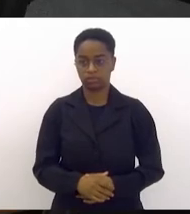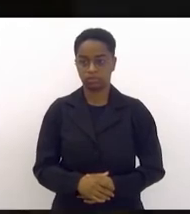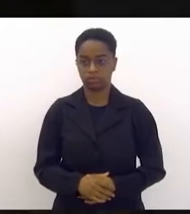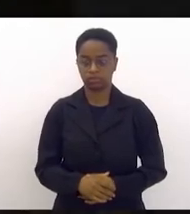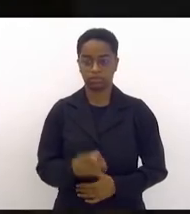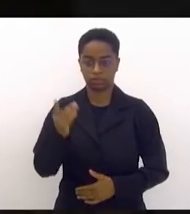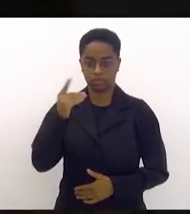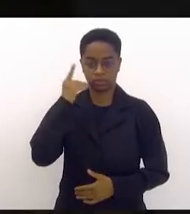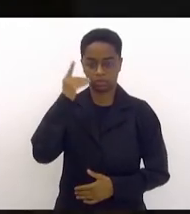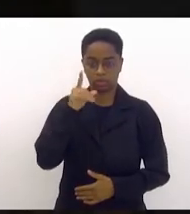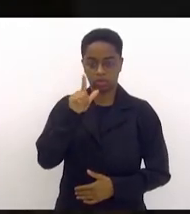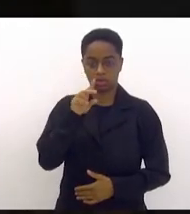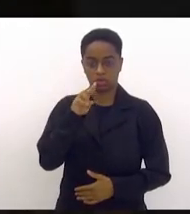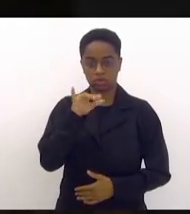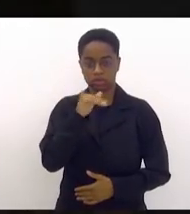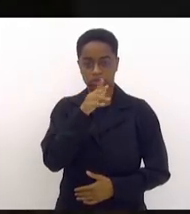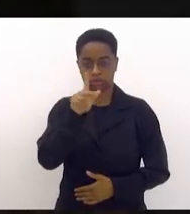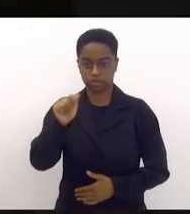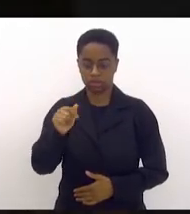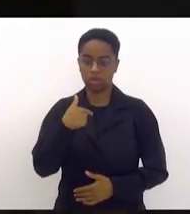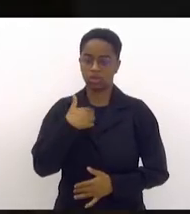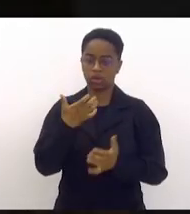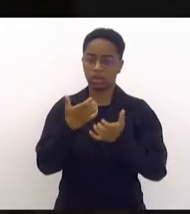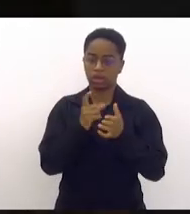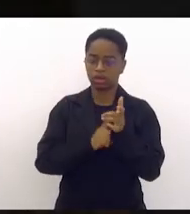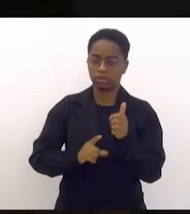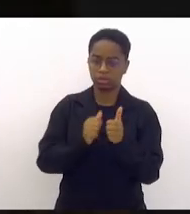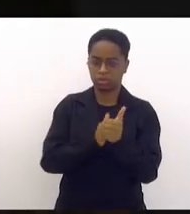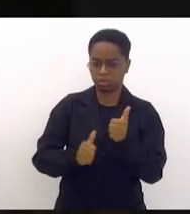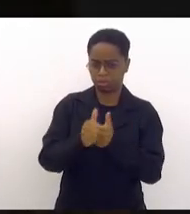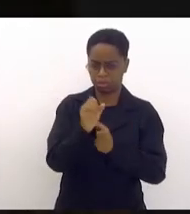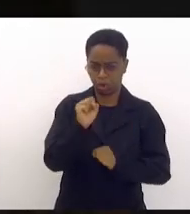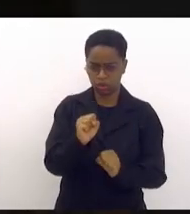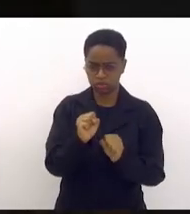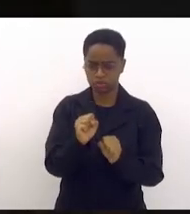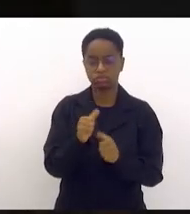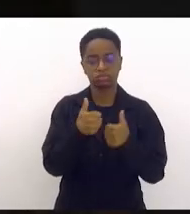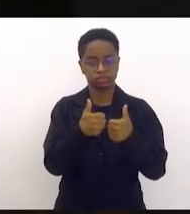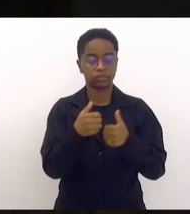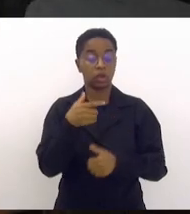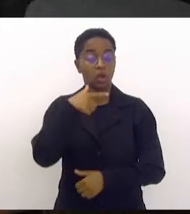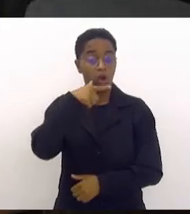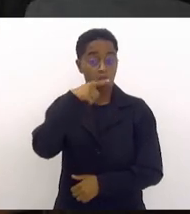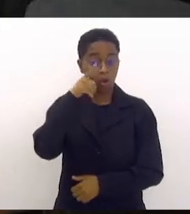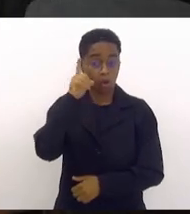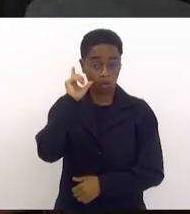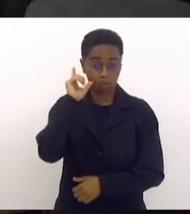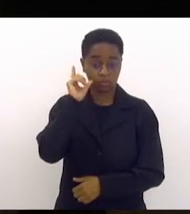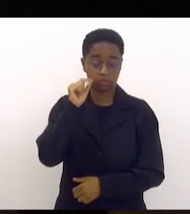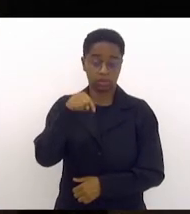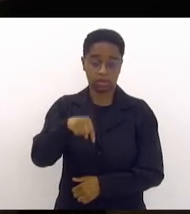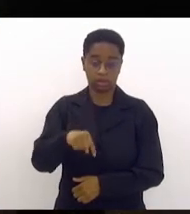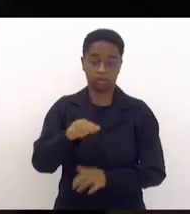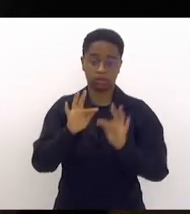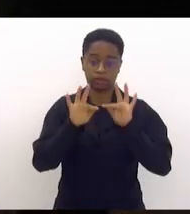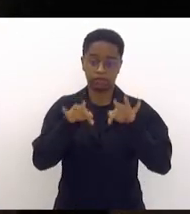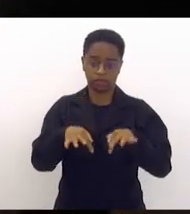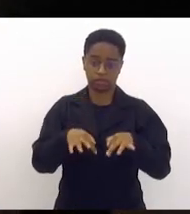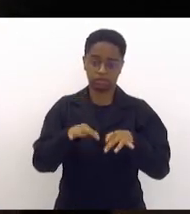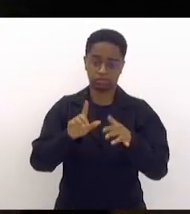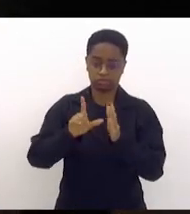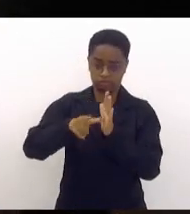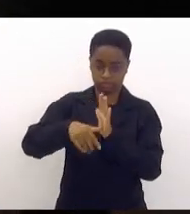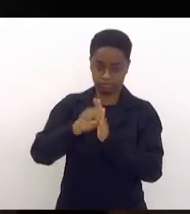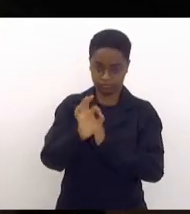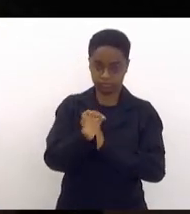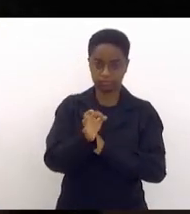A deputada Lucinha, é pela uma ordem, pode ser pela ordem? Olha só, ontem, a sessão aqui acabou um pouco tarde.